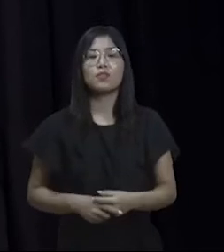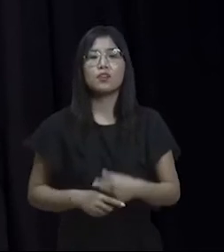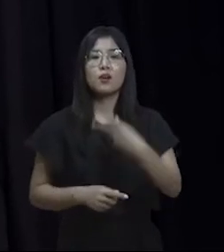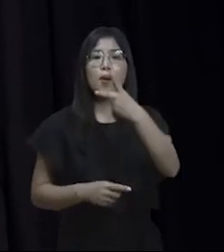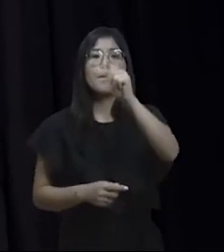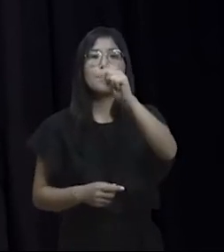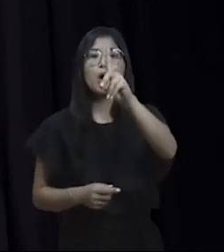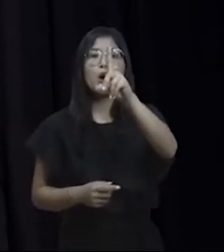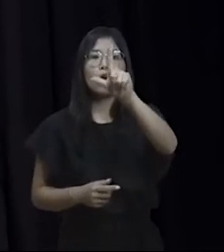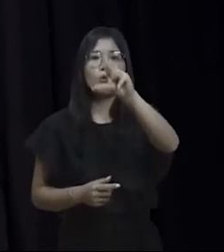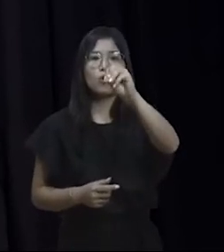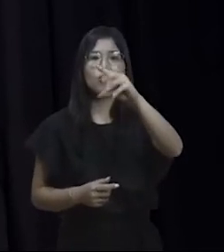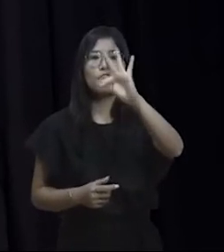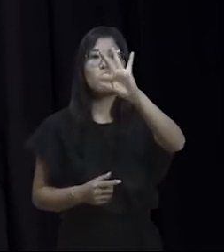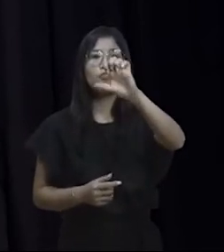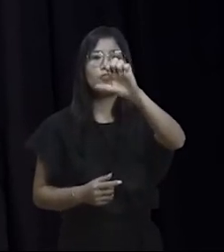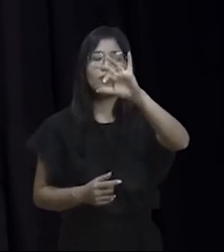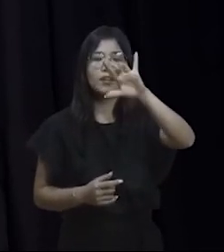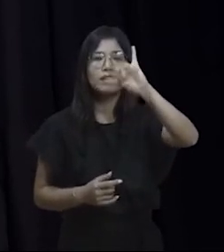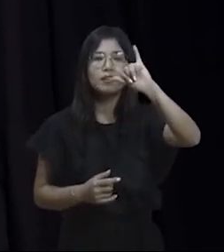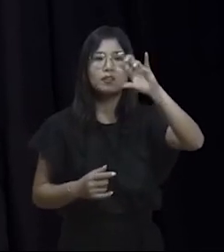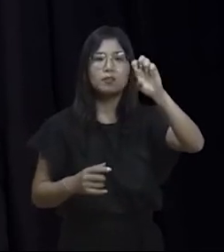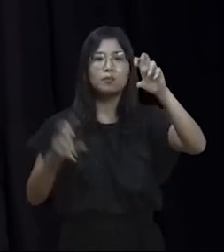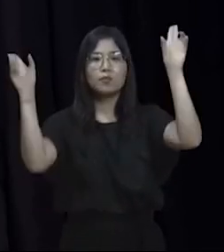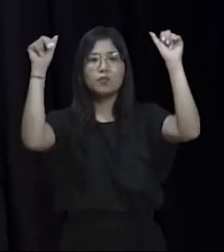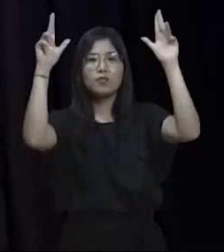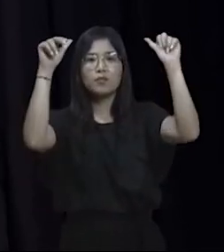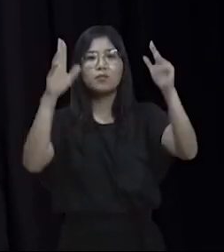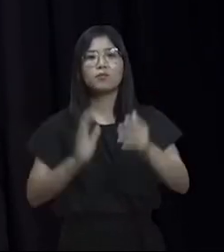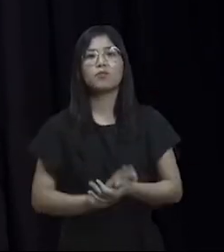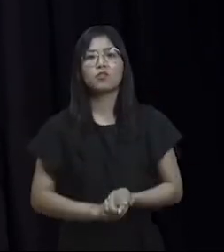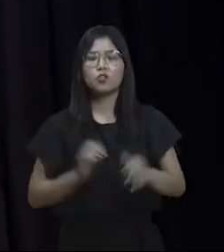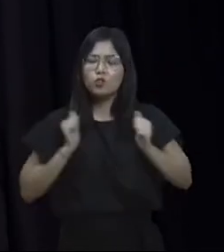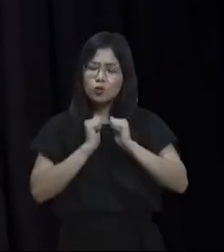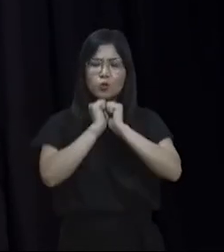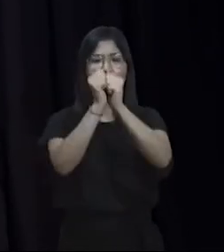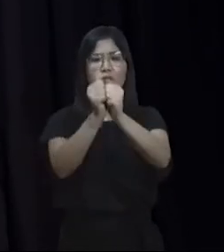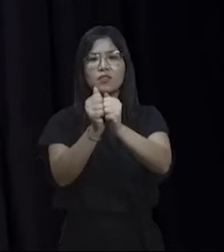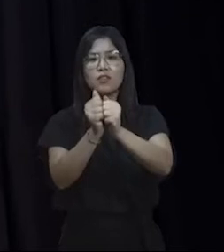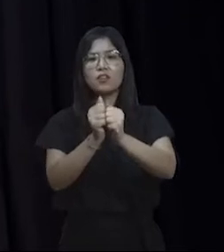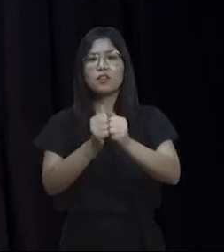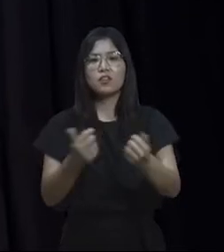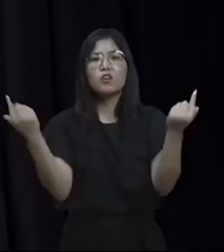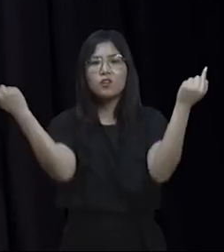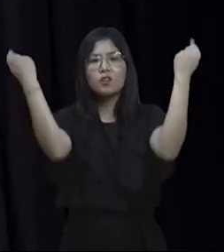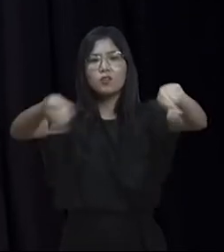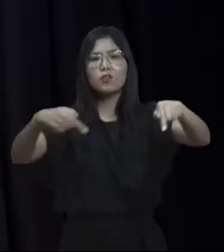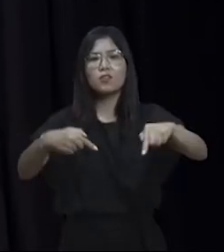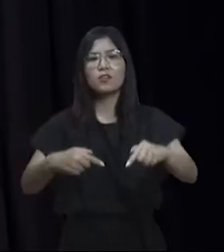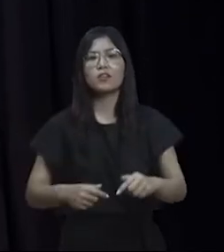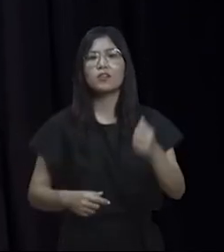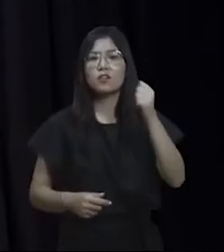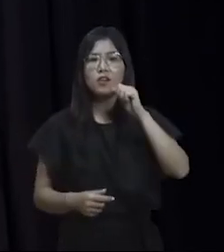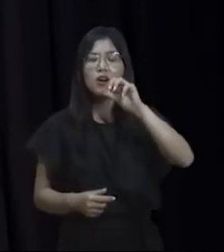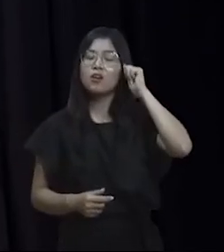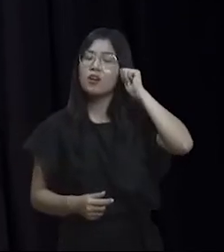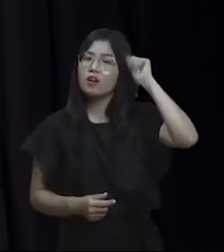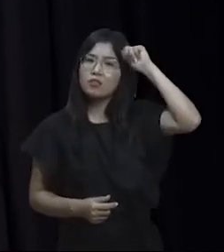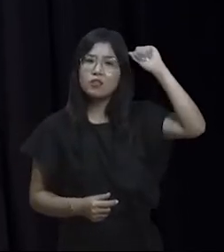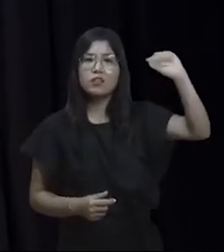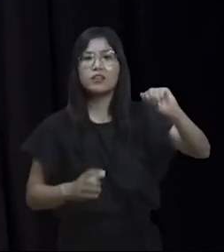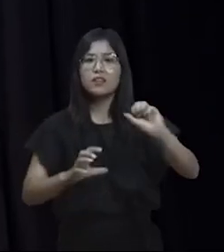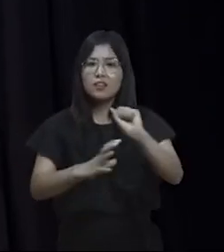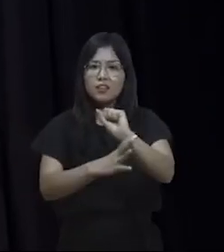Freire. Porque é preciso estarmos unidos para que possamos juntos combater o autoritarismo, defender a